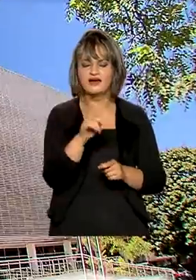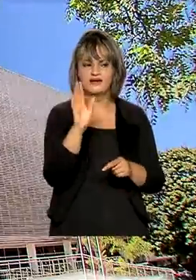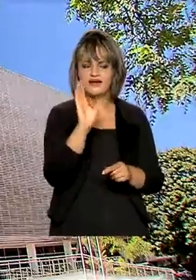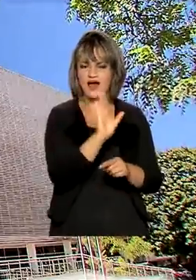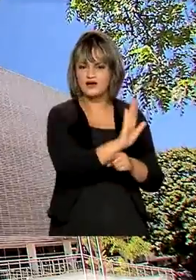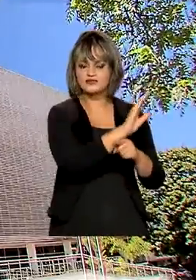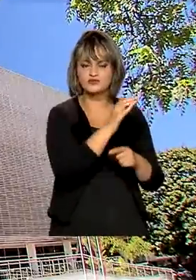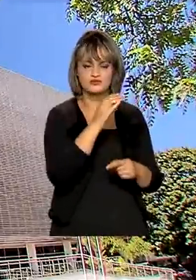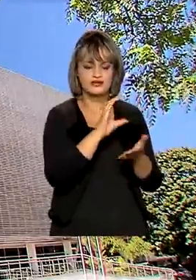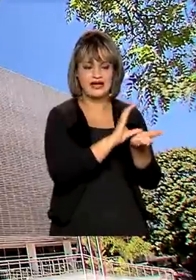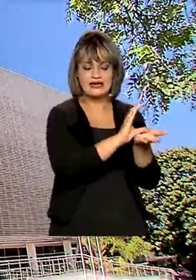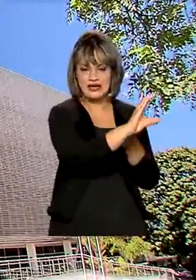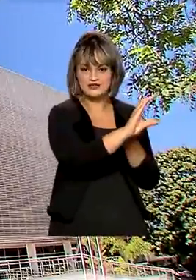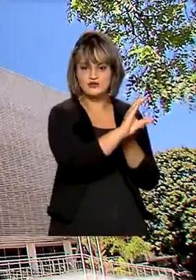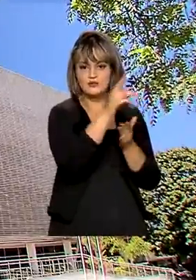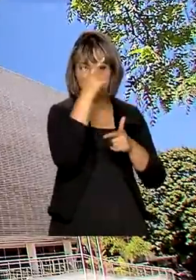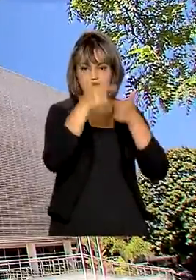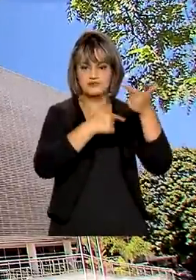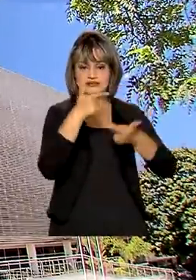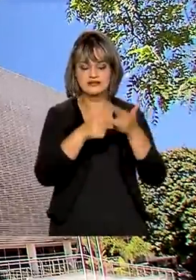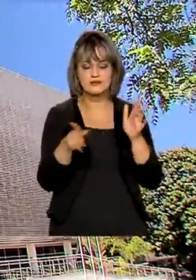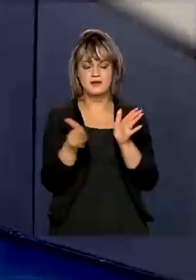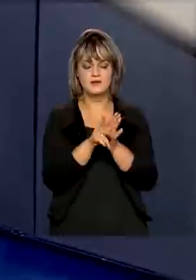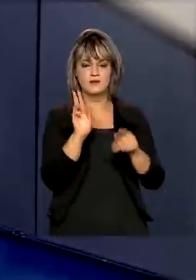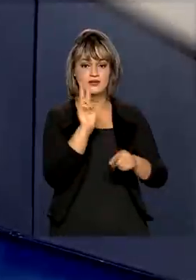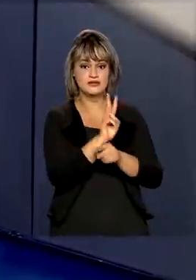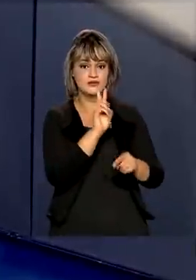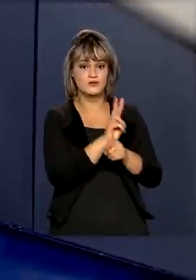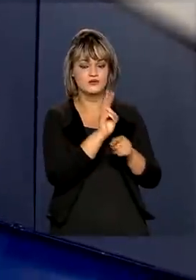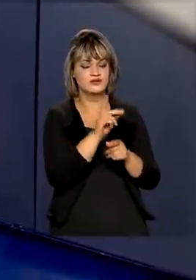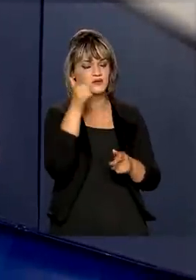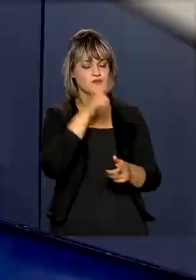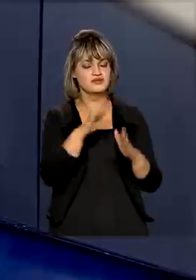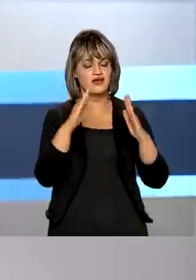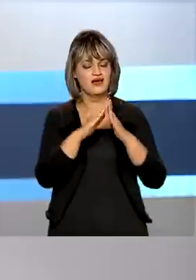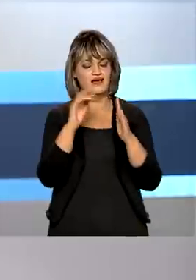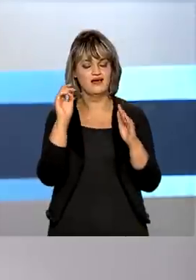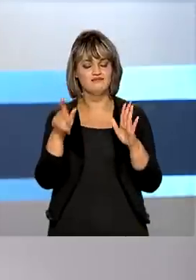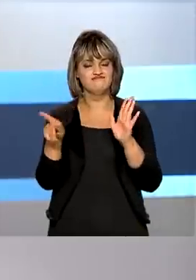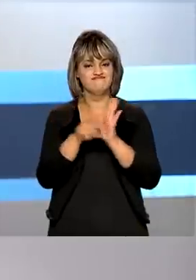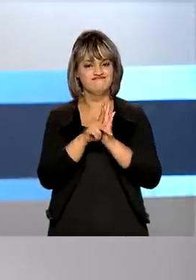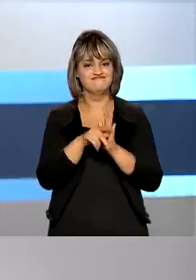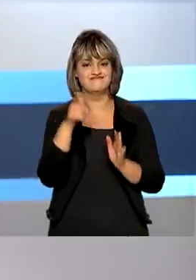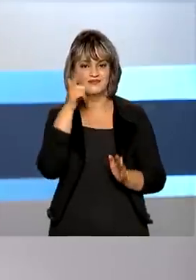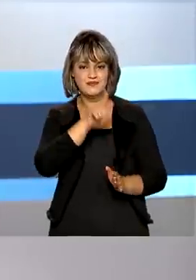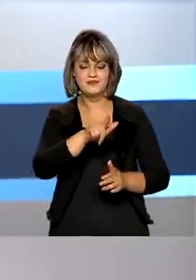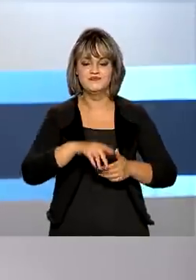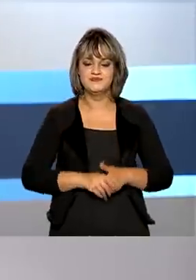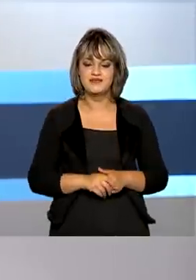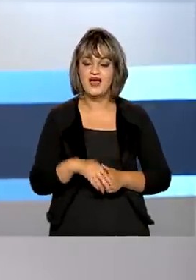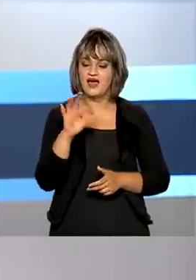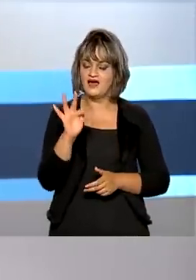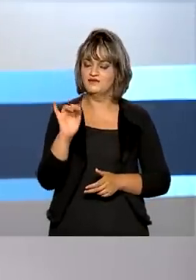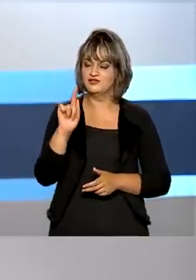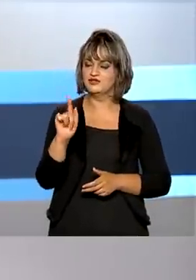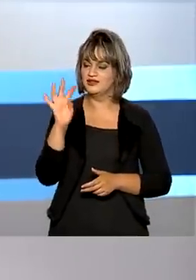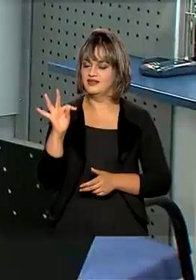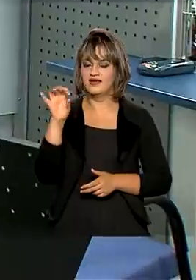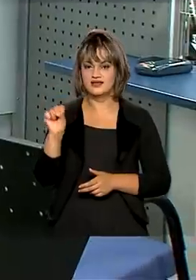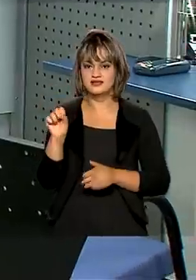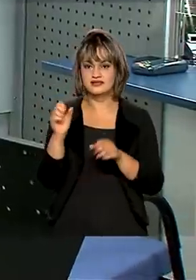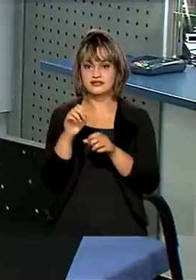financiamento da casa própria a profissionais da segurança pública de todo o país. Especial FGTS 55